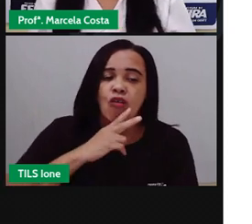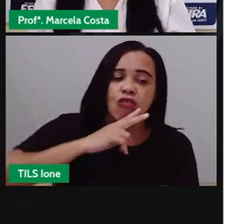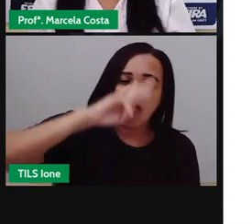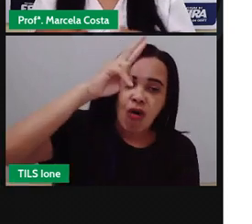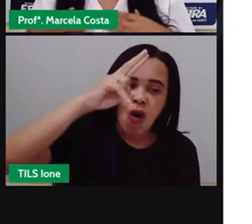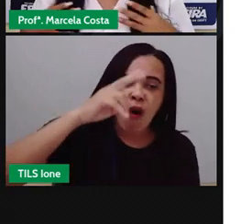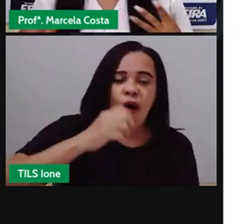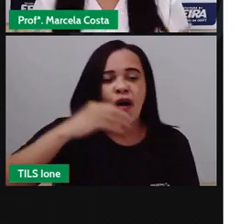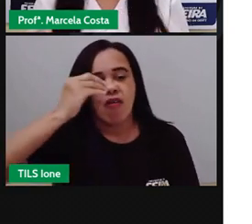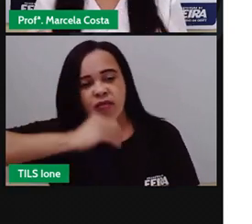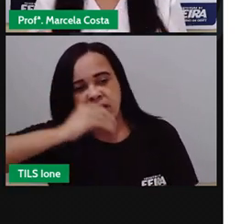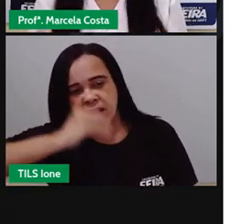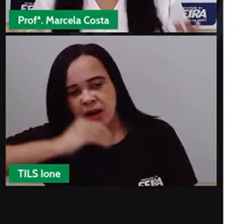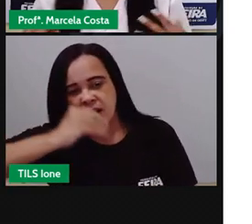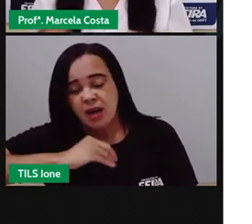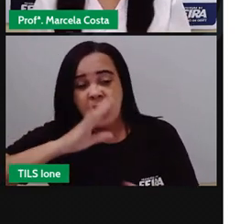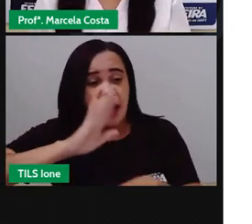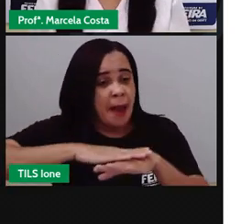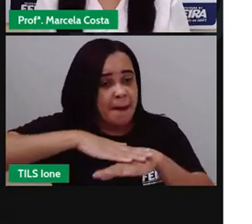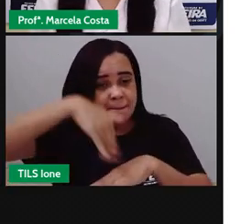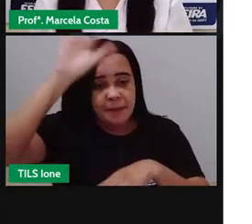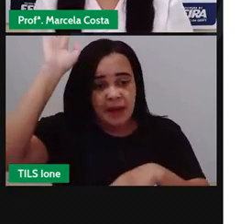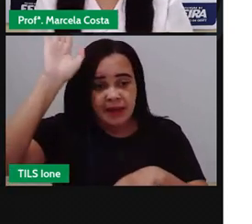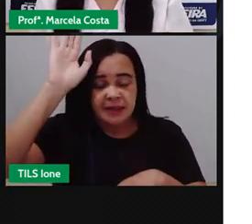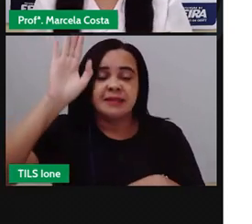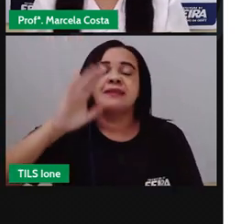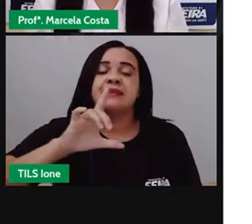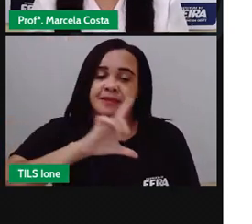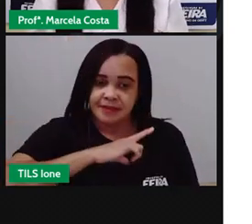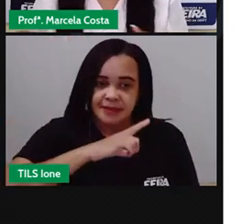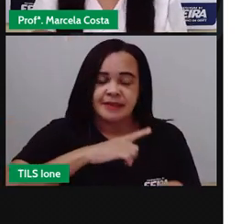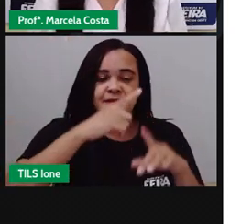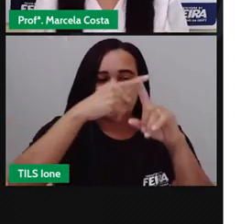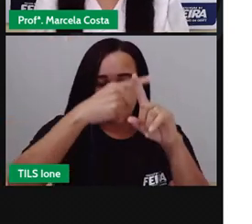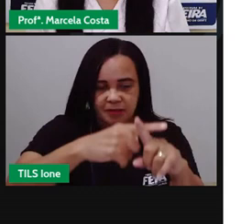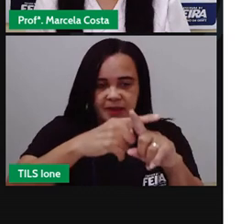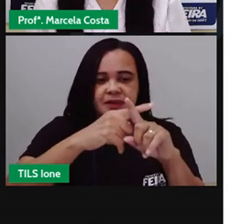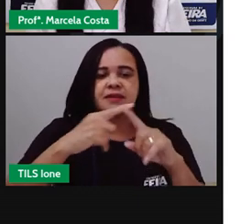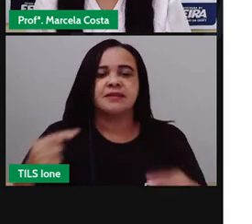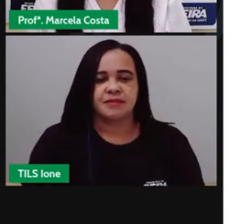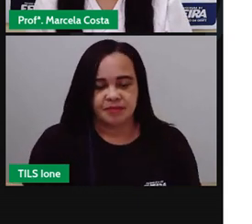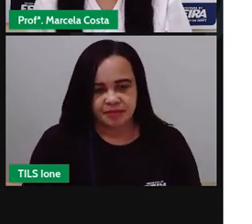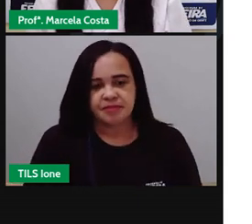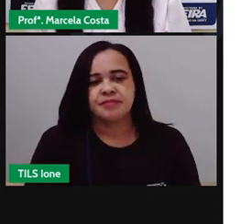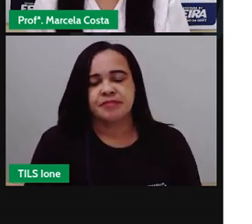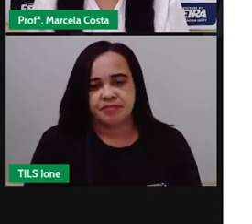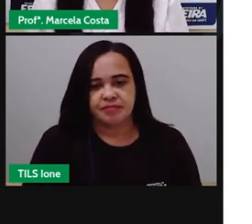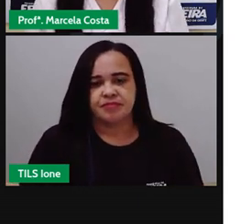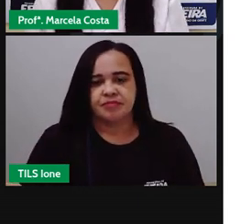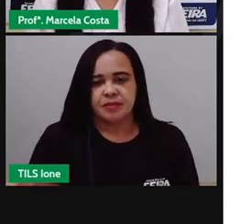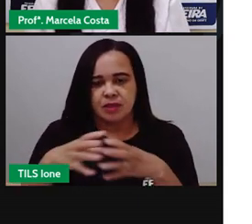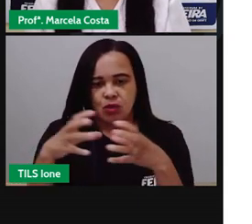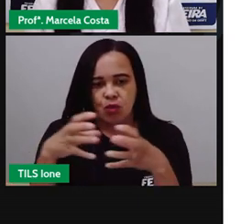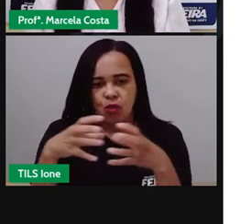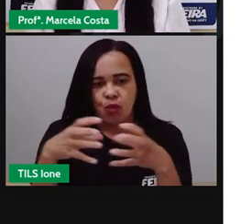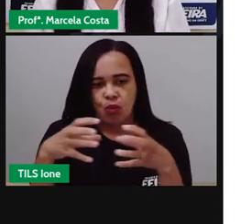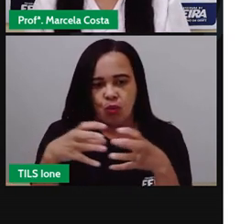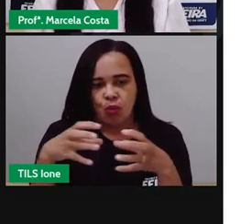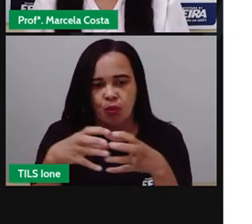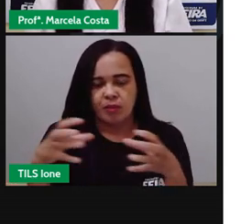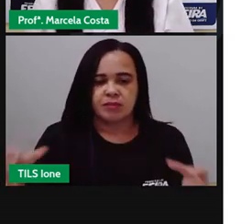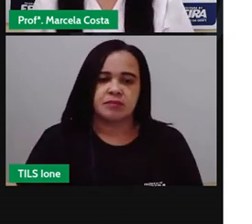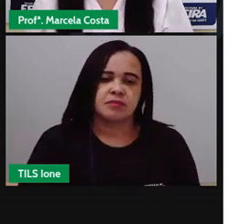mas a que predomina é a cor que a gente vai marcar que a gente vai classificar. Certo?